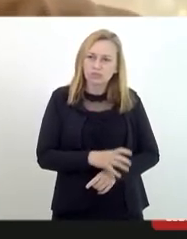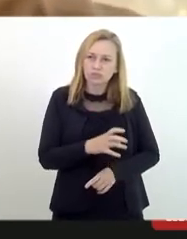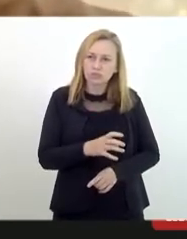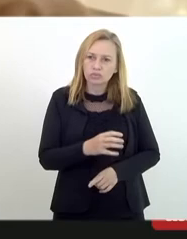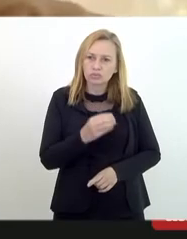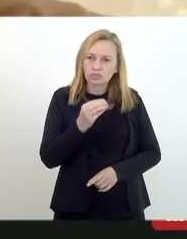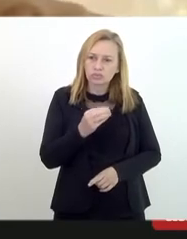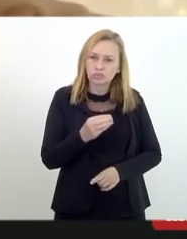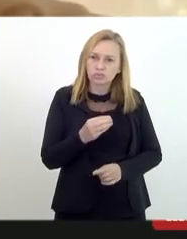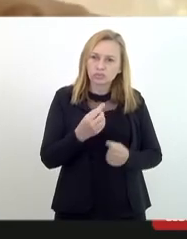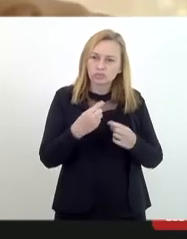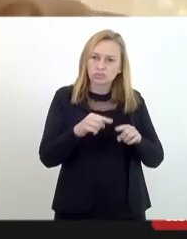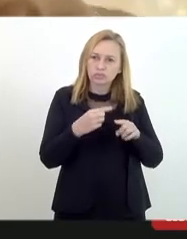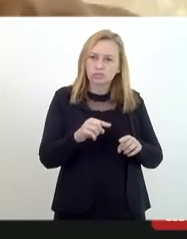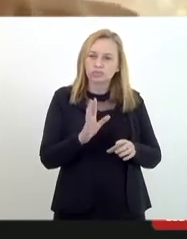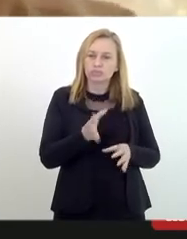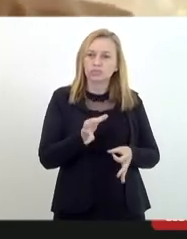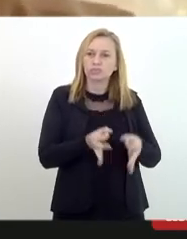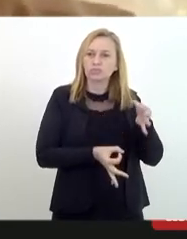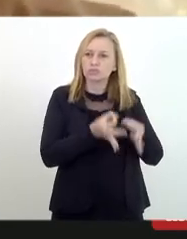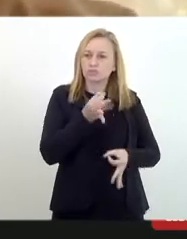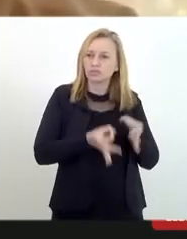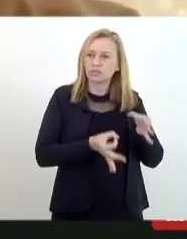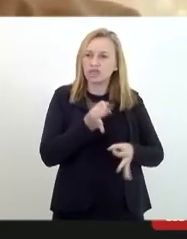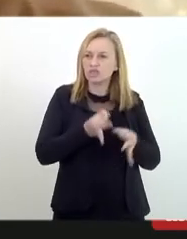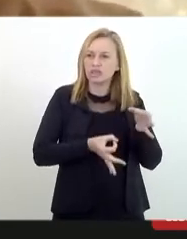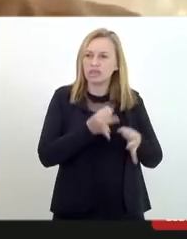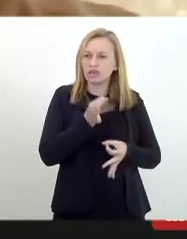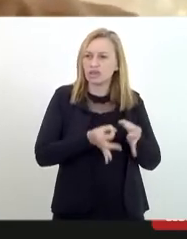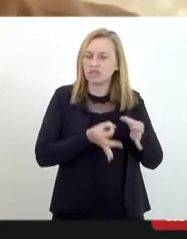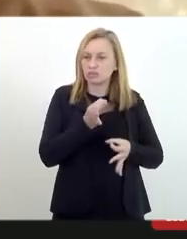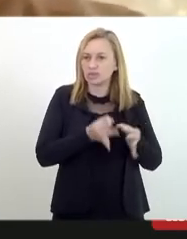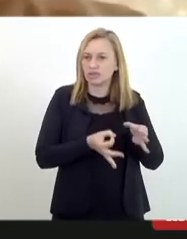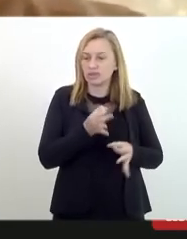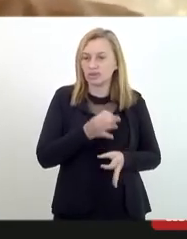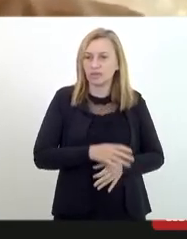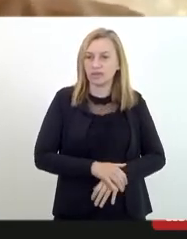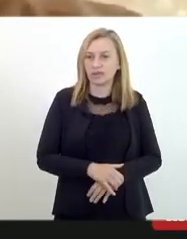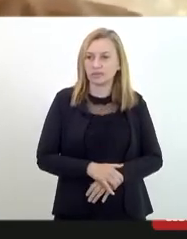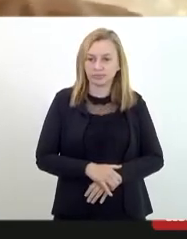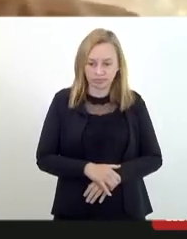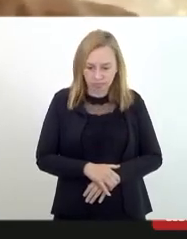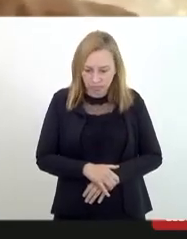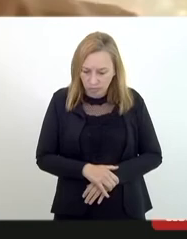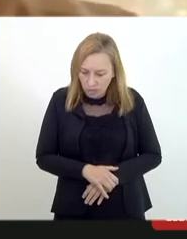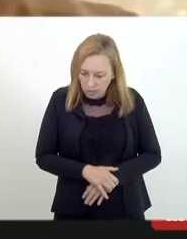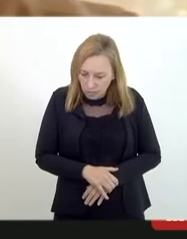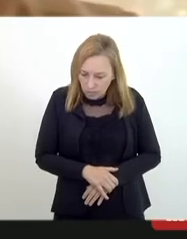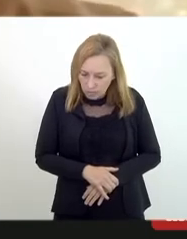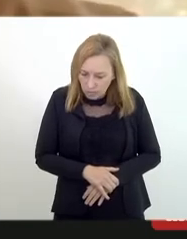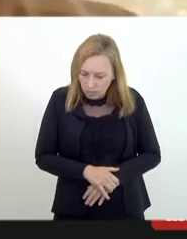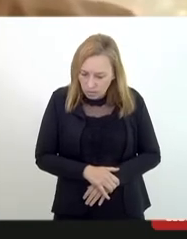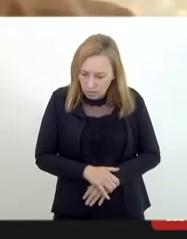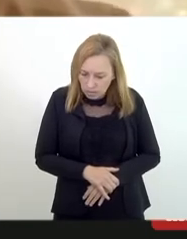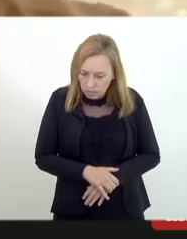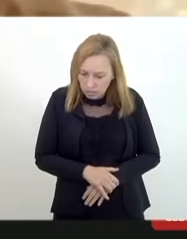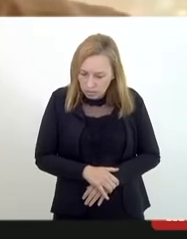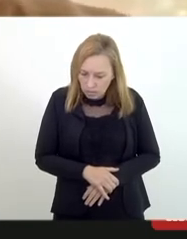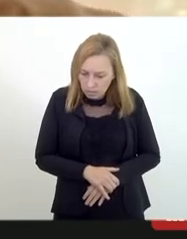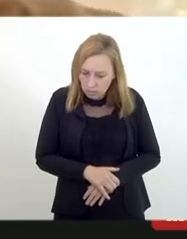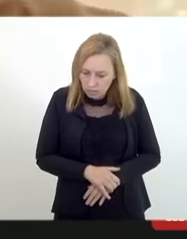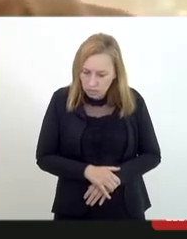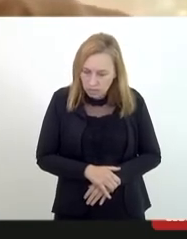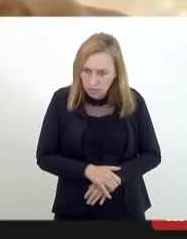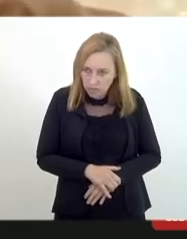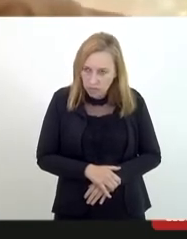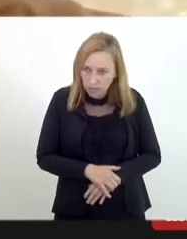condenado pelo Supremo Tribunal Federal. O doutor Mitropoulos deve conhecê-lo, o doutor Piranir, todo mundo conhece, uma igreja chamada Geração de